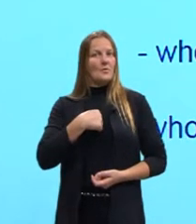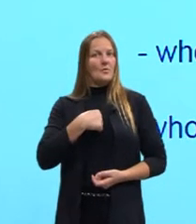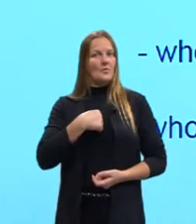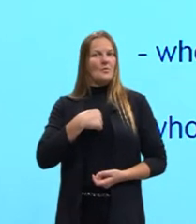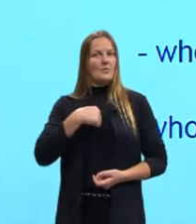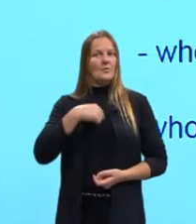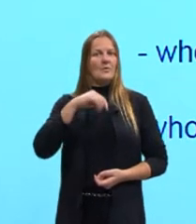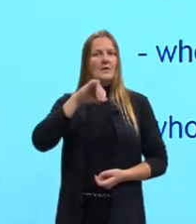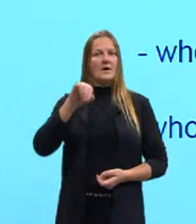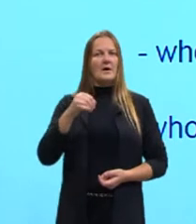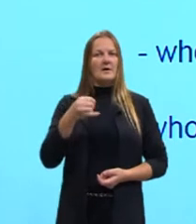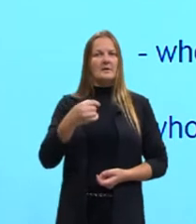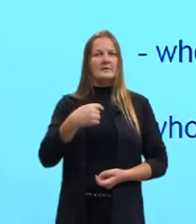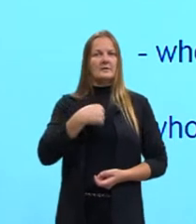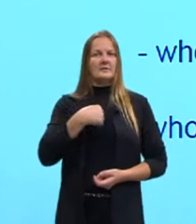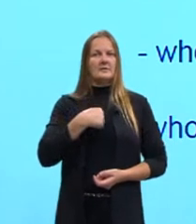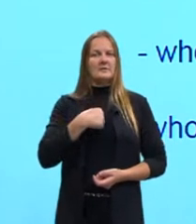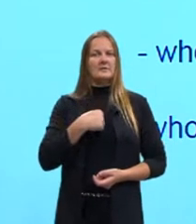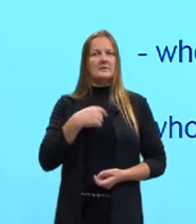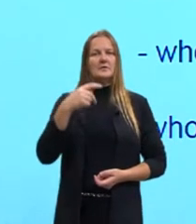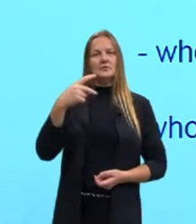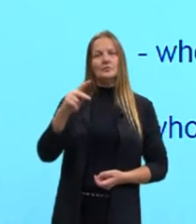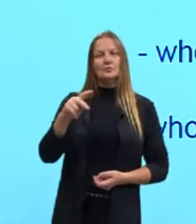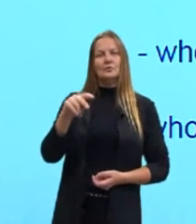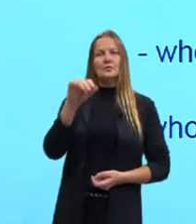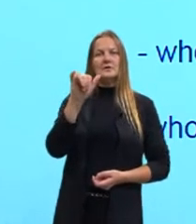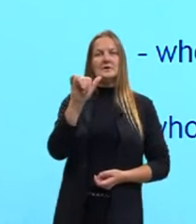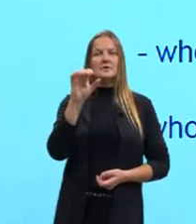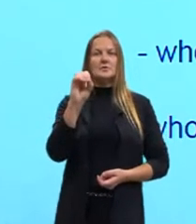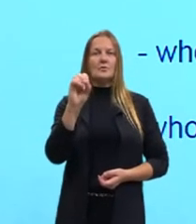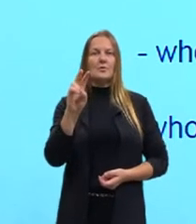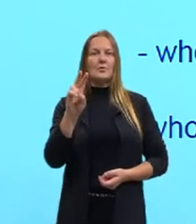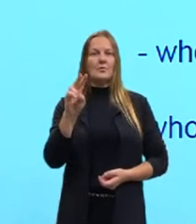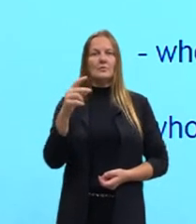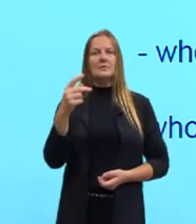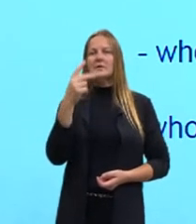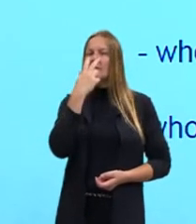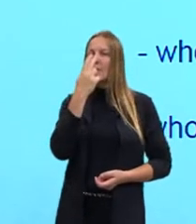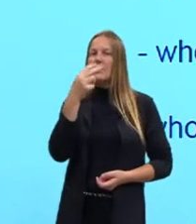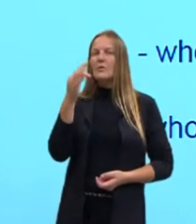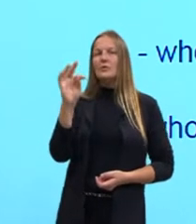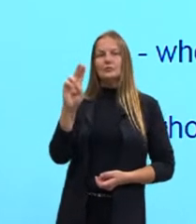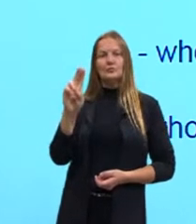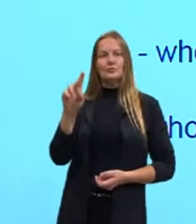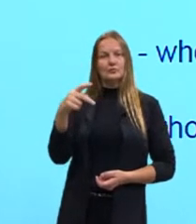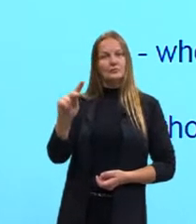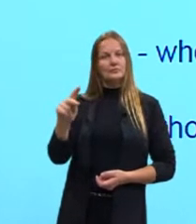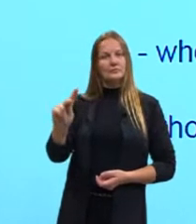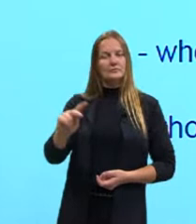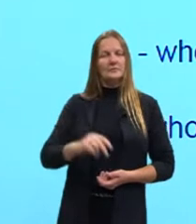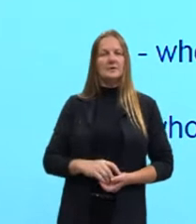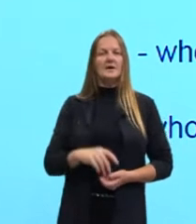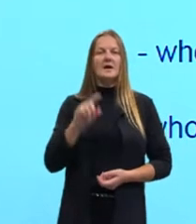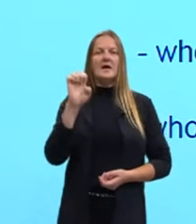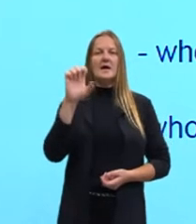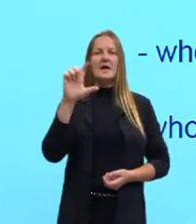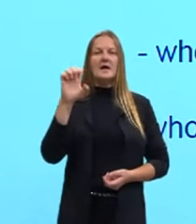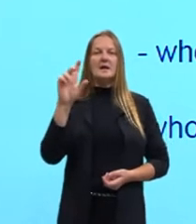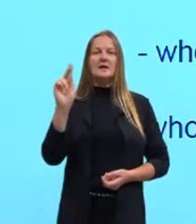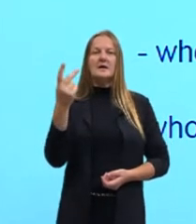você ou tu, he, ele,